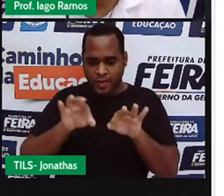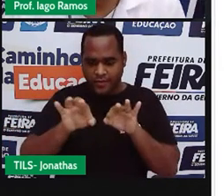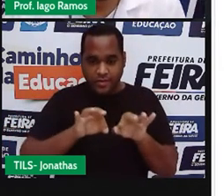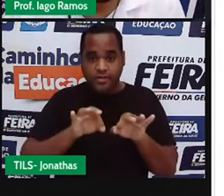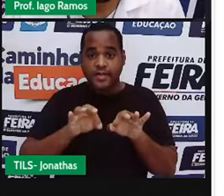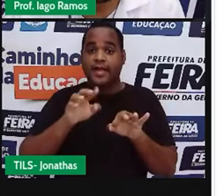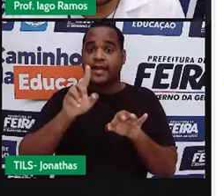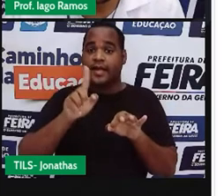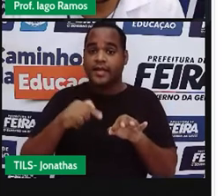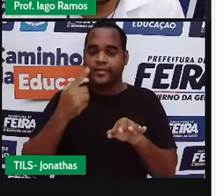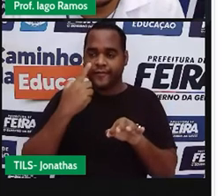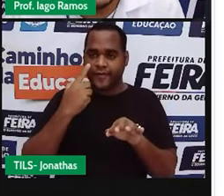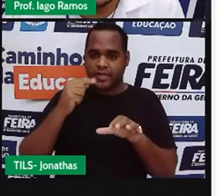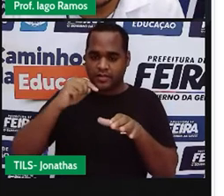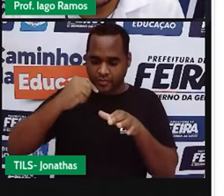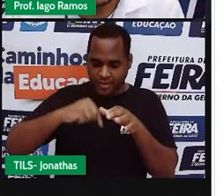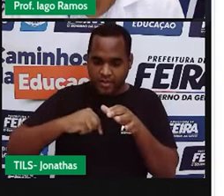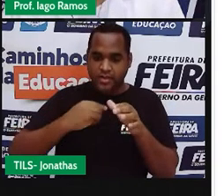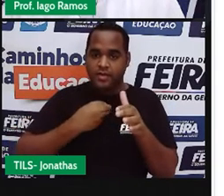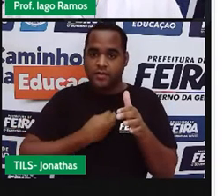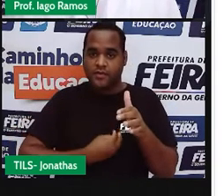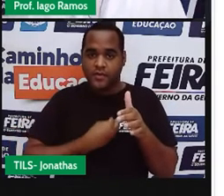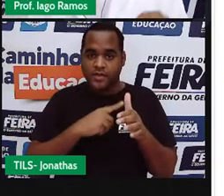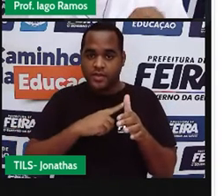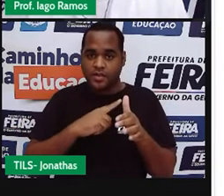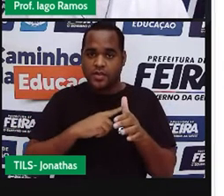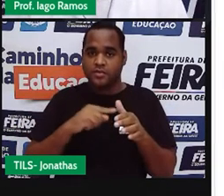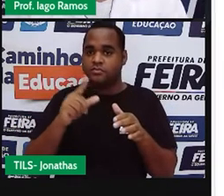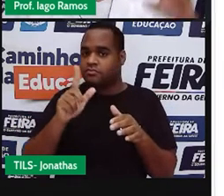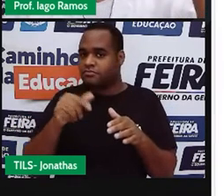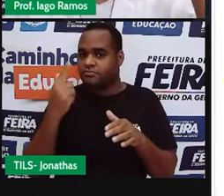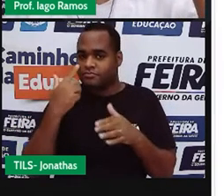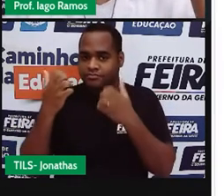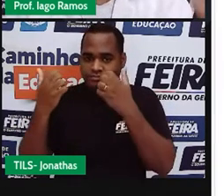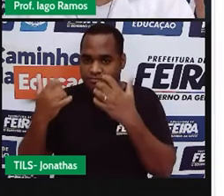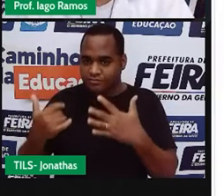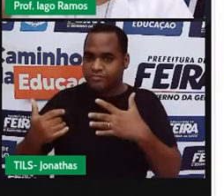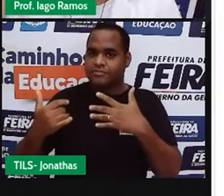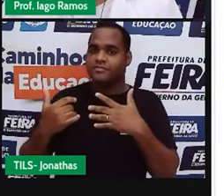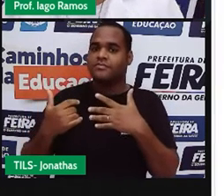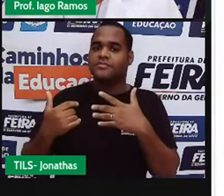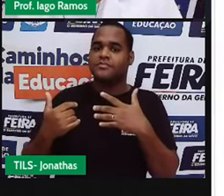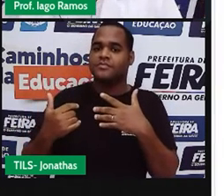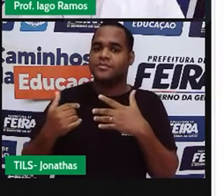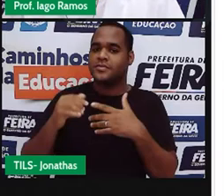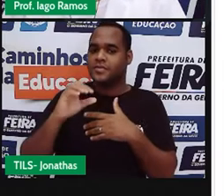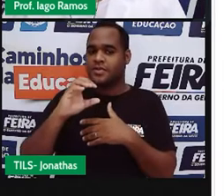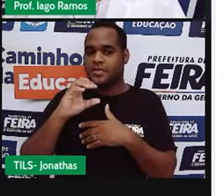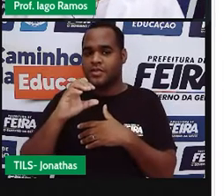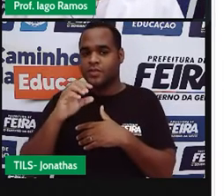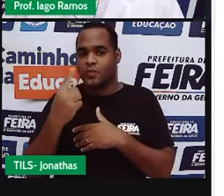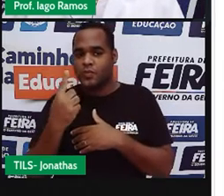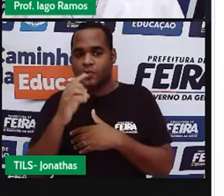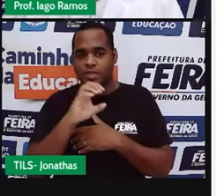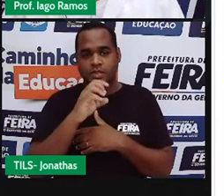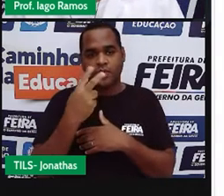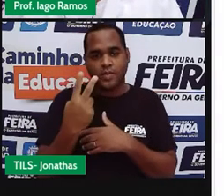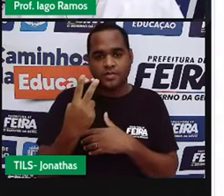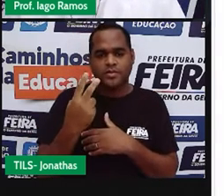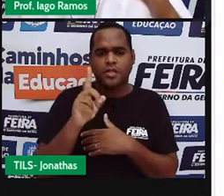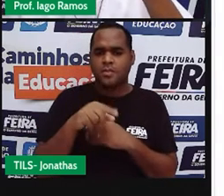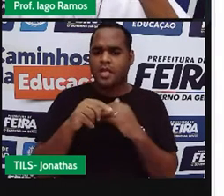localizado no ponto médio desse segmento que vai de C1 a C2. Por que ponto